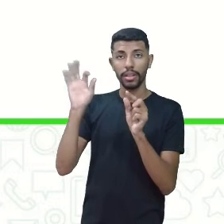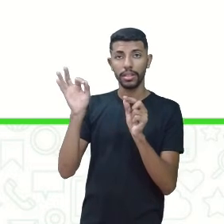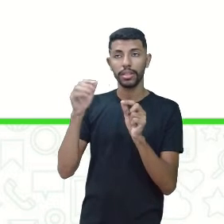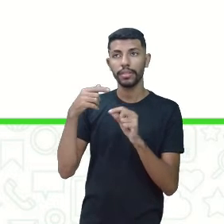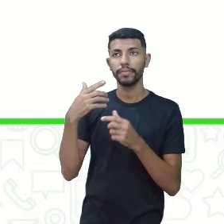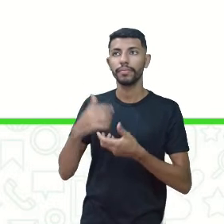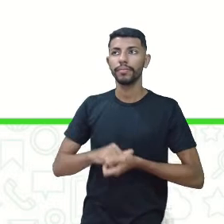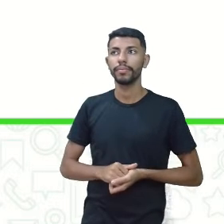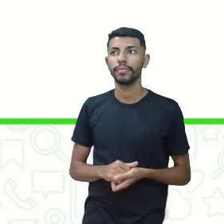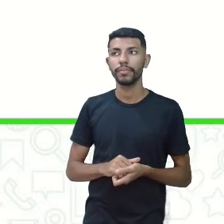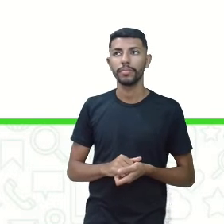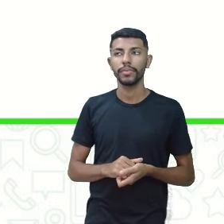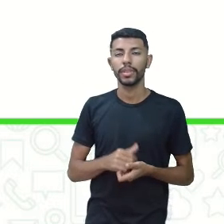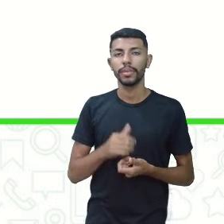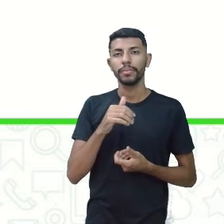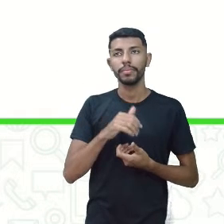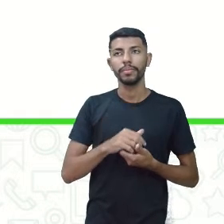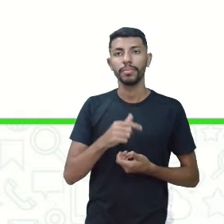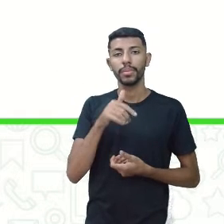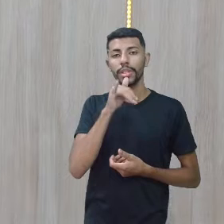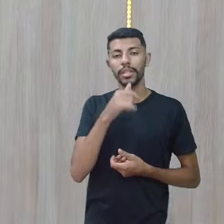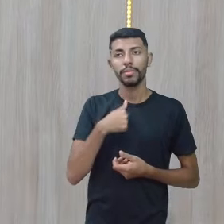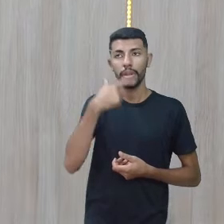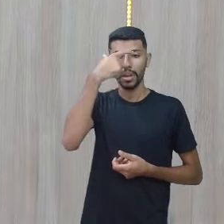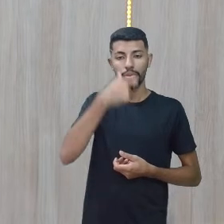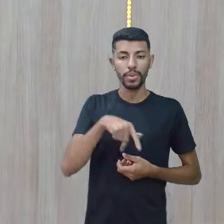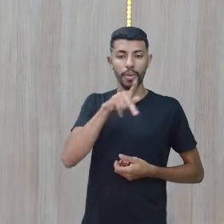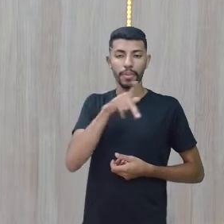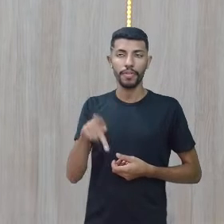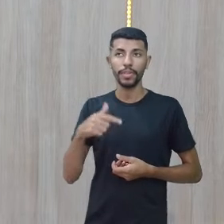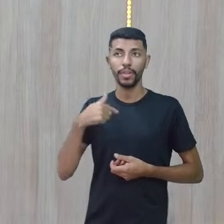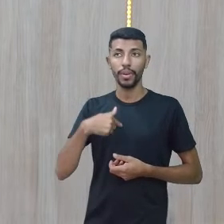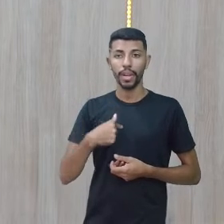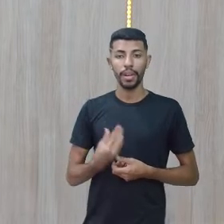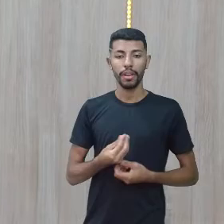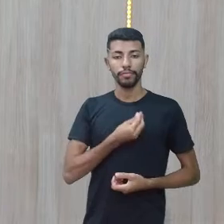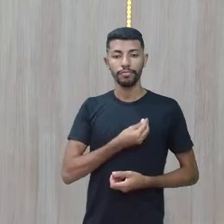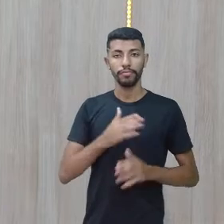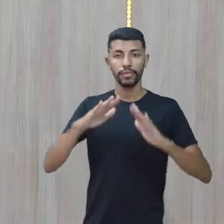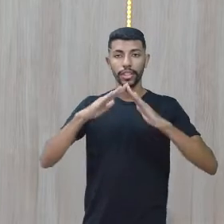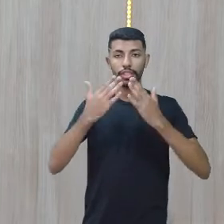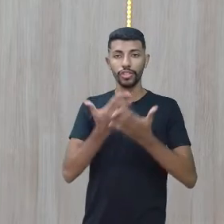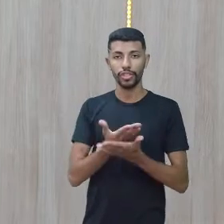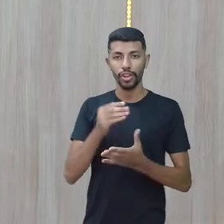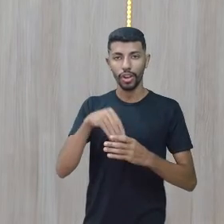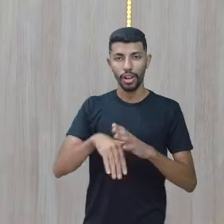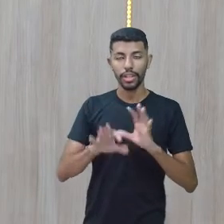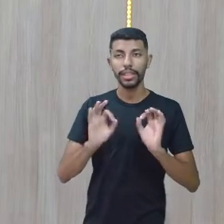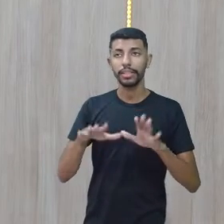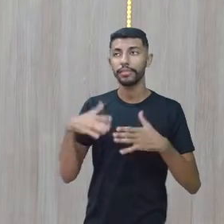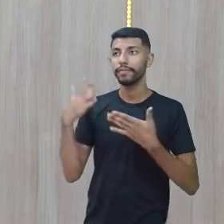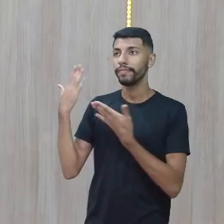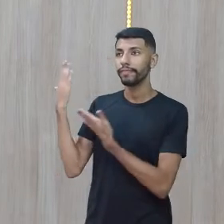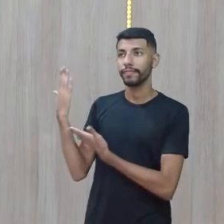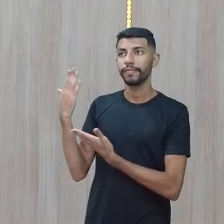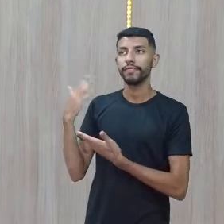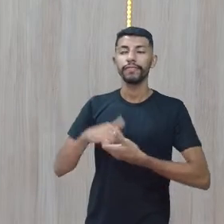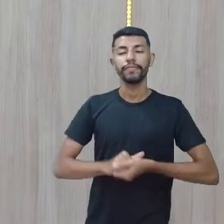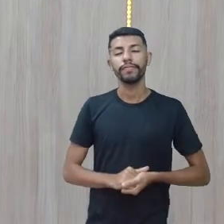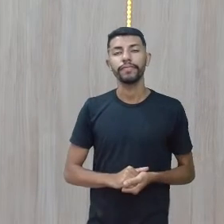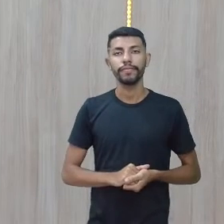Eu digo I am a teacher. Eu sou um professor. I am at school. Eu estou na escola. Então, eu sou da minha função.